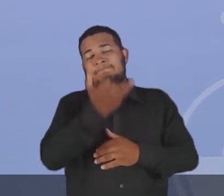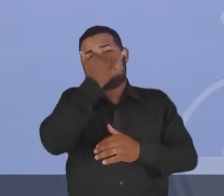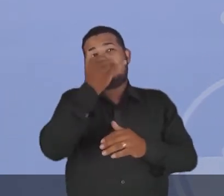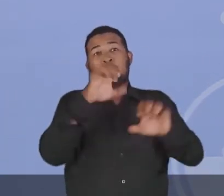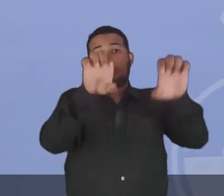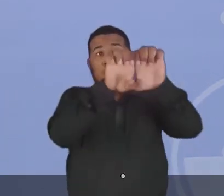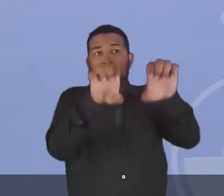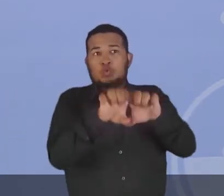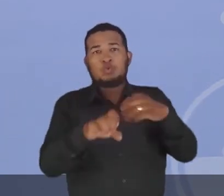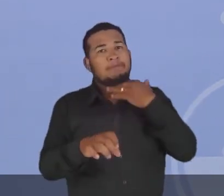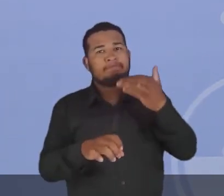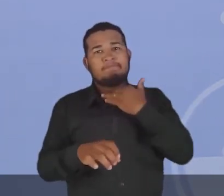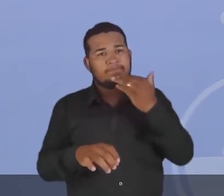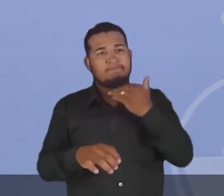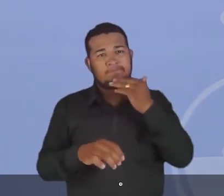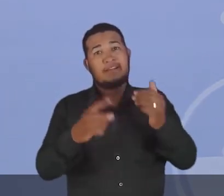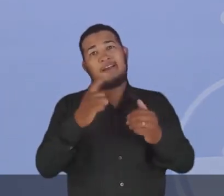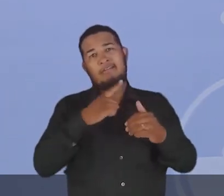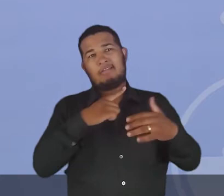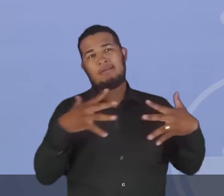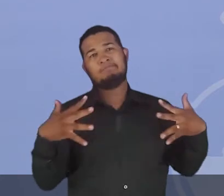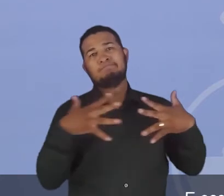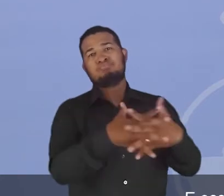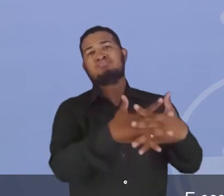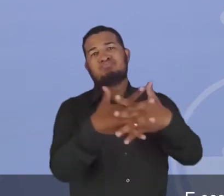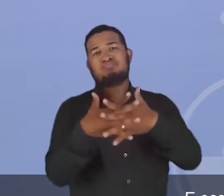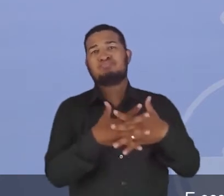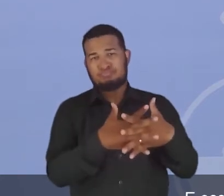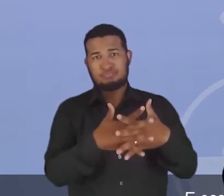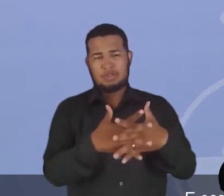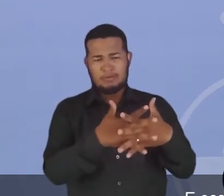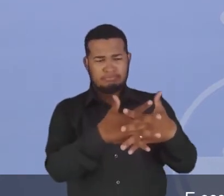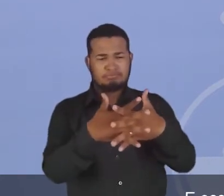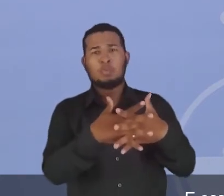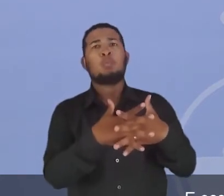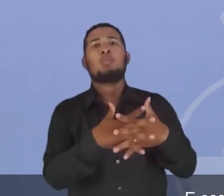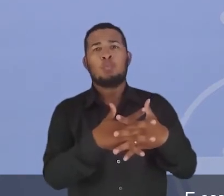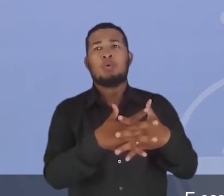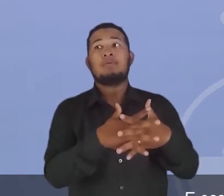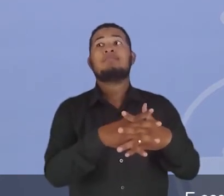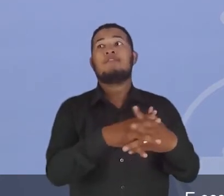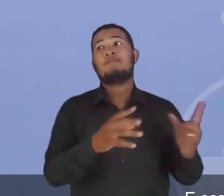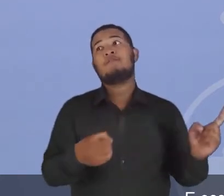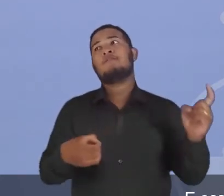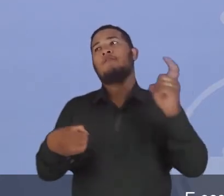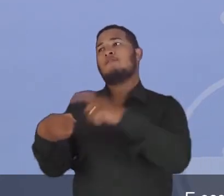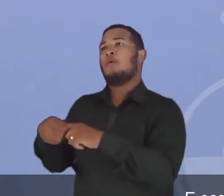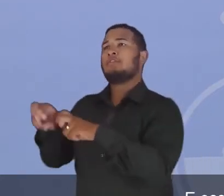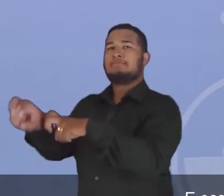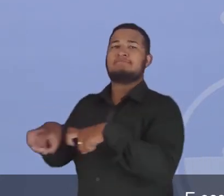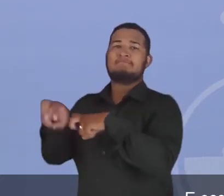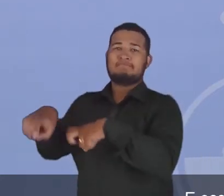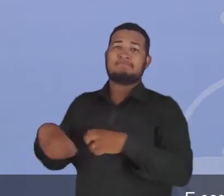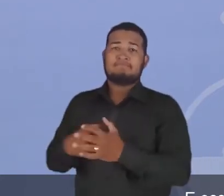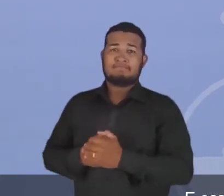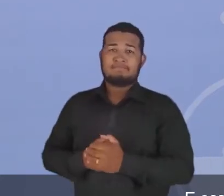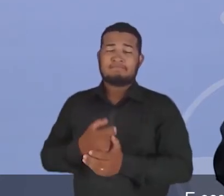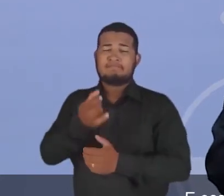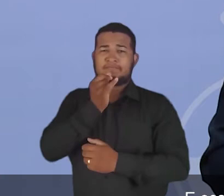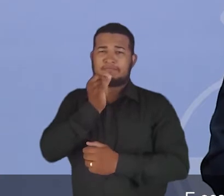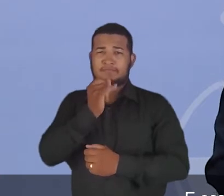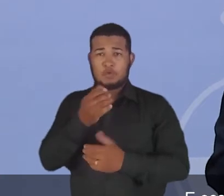vai gerar conflitos. E esses conflitos voltam para o campo. Por exemplo,